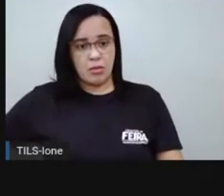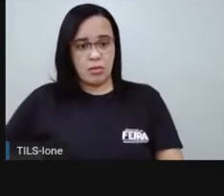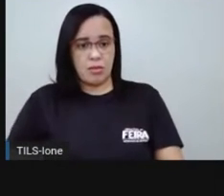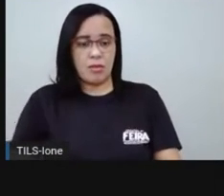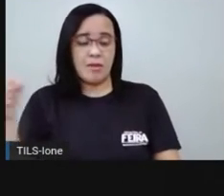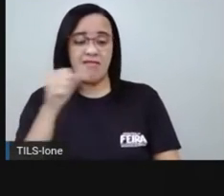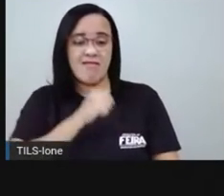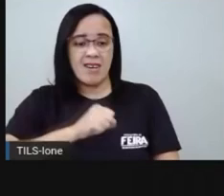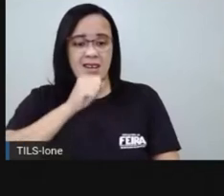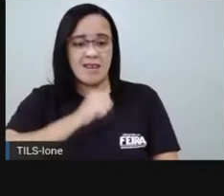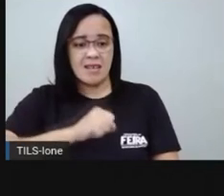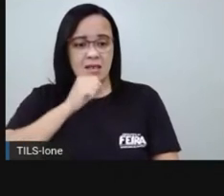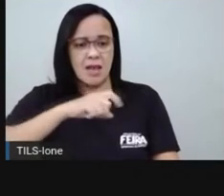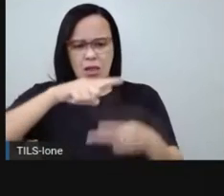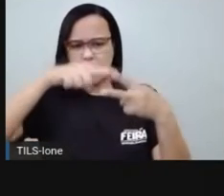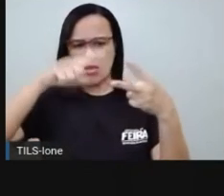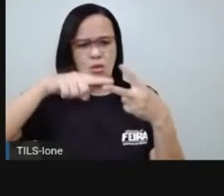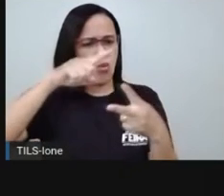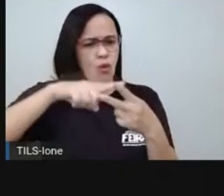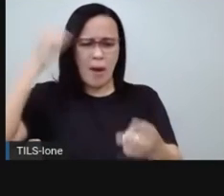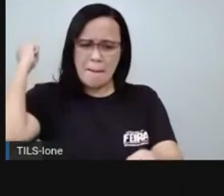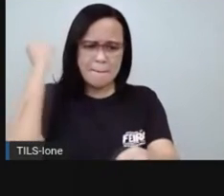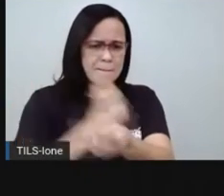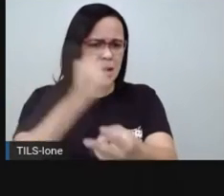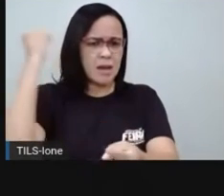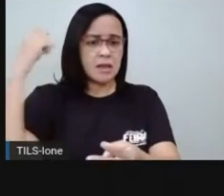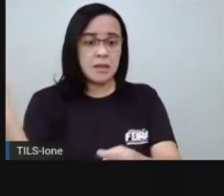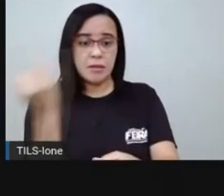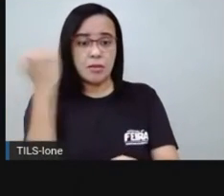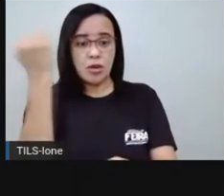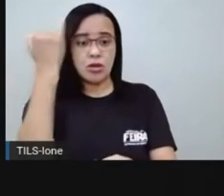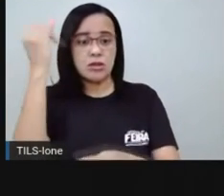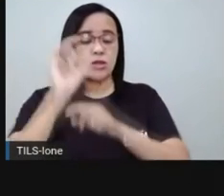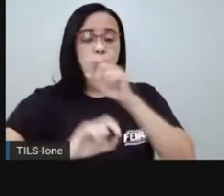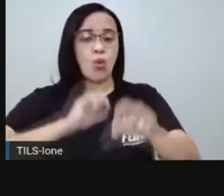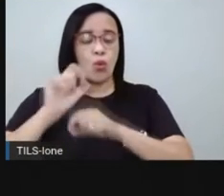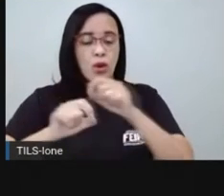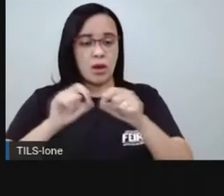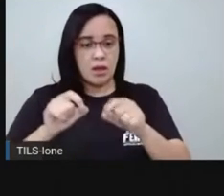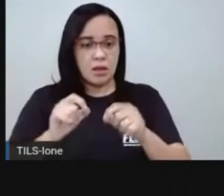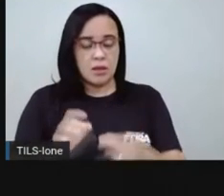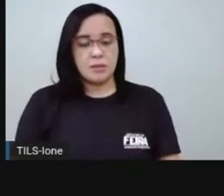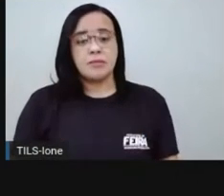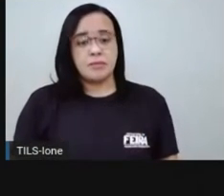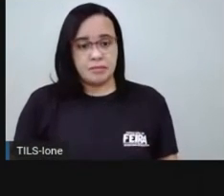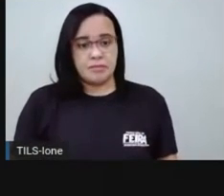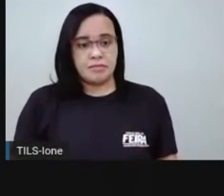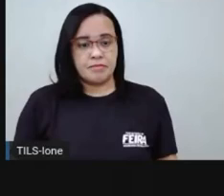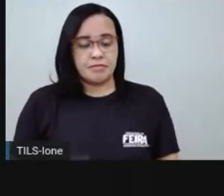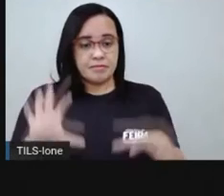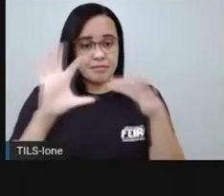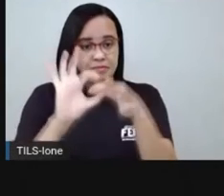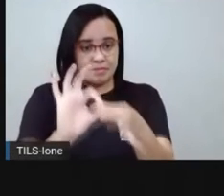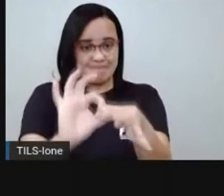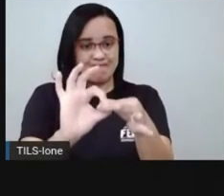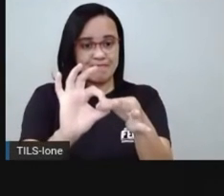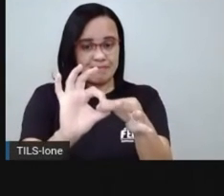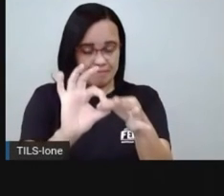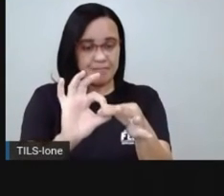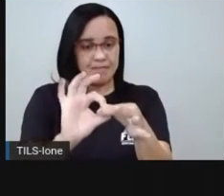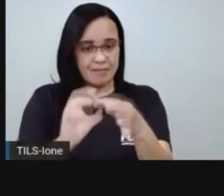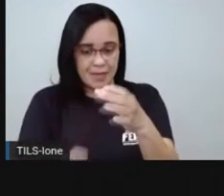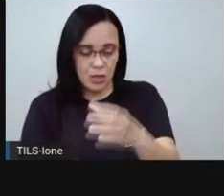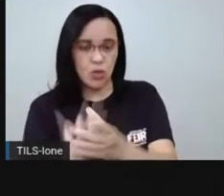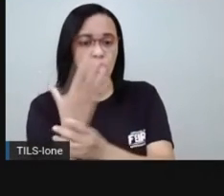episódios que foram marcantes, o estabelecimento dessas alianças que deu origem à República do Café com